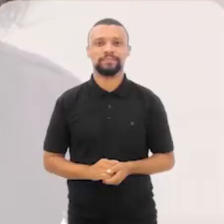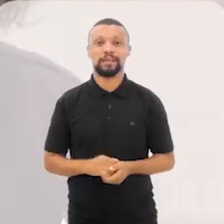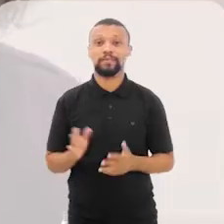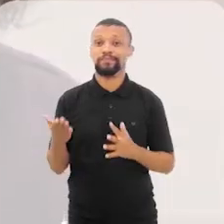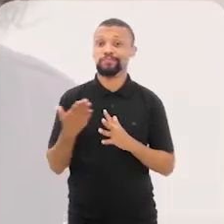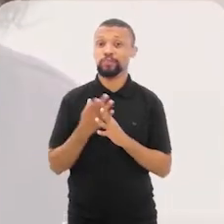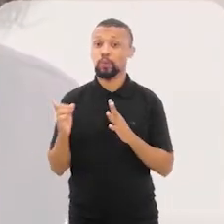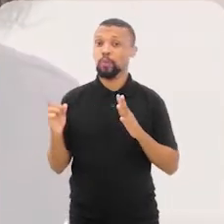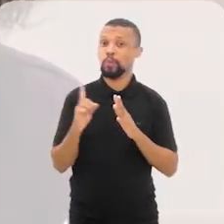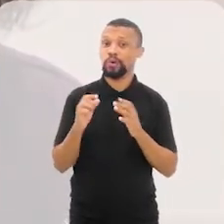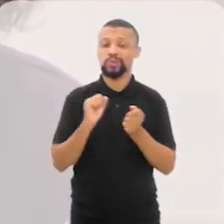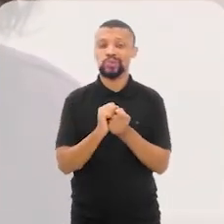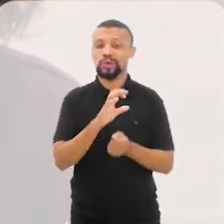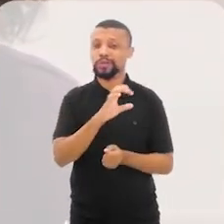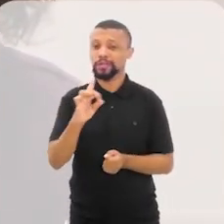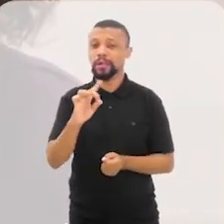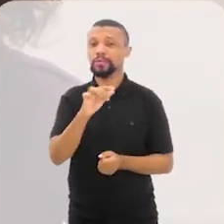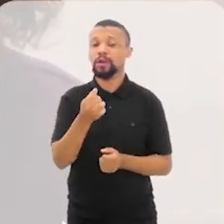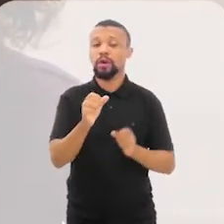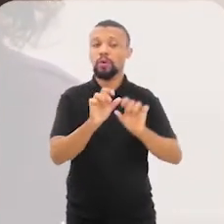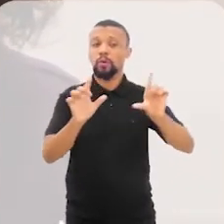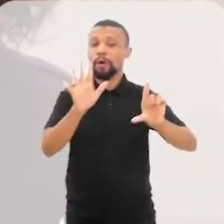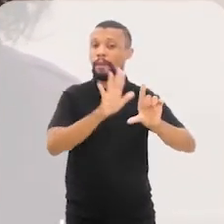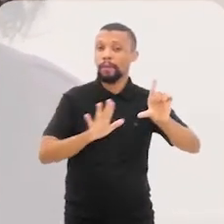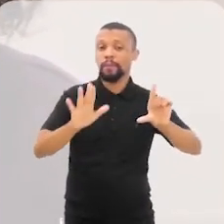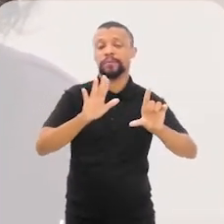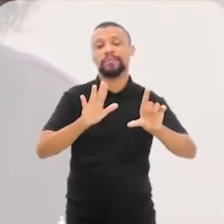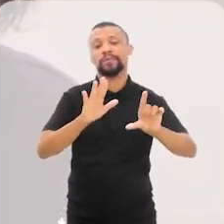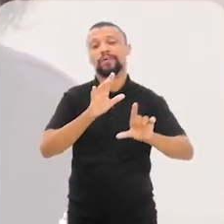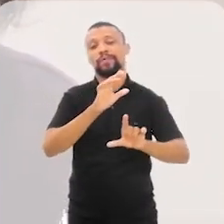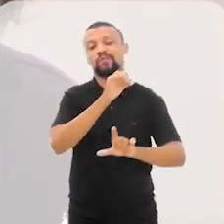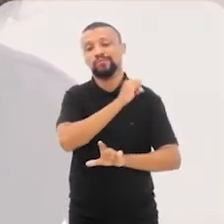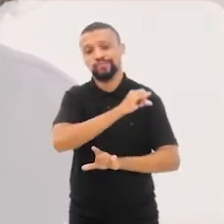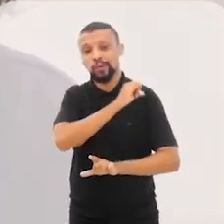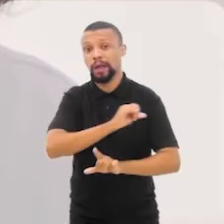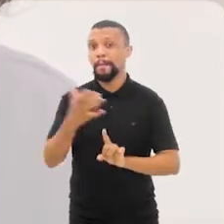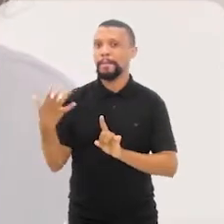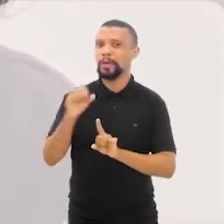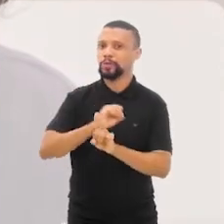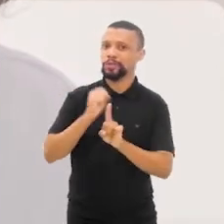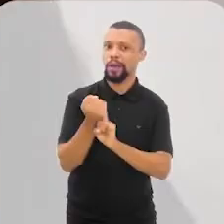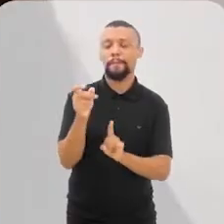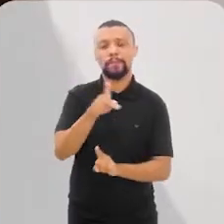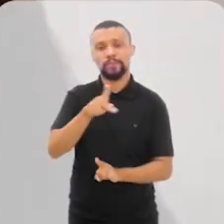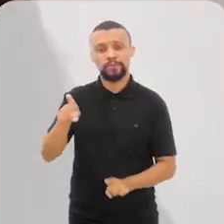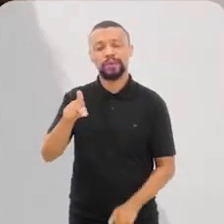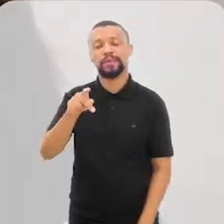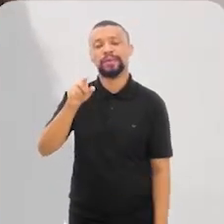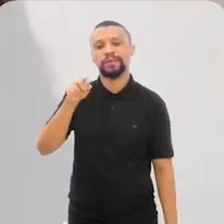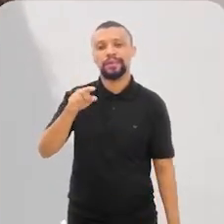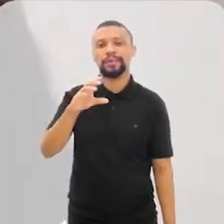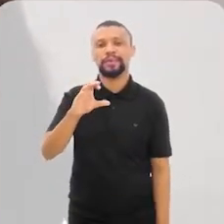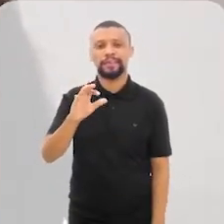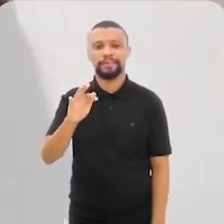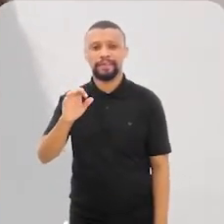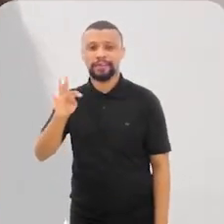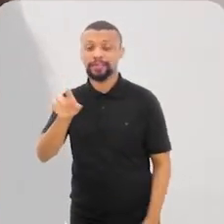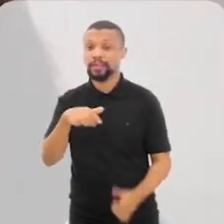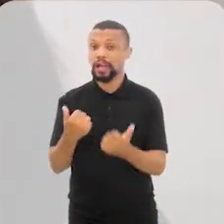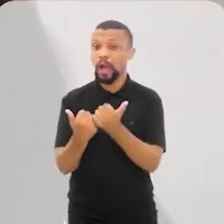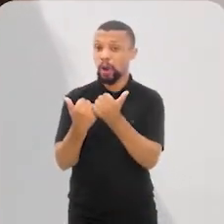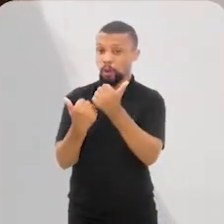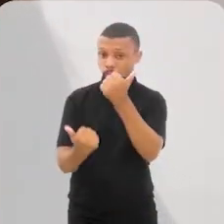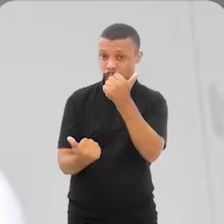Estamos de volta com a coordenadora do Observatório Fluminense de Impacto Social e professora do CEFET, Inessa Salomão, e a